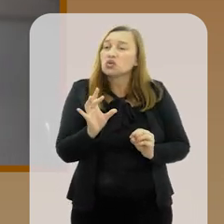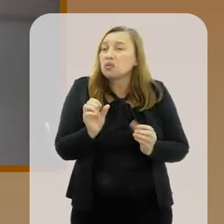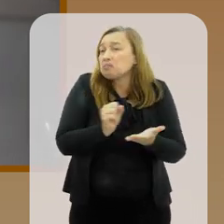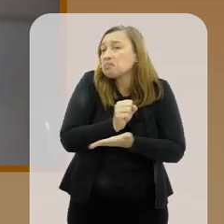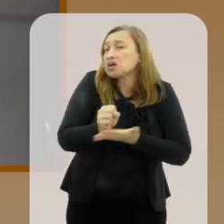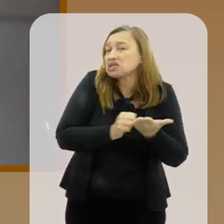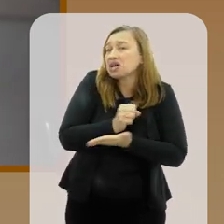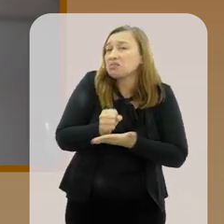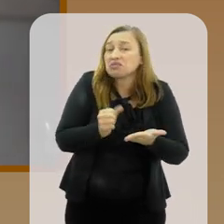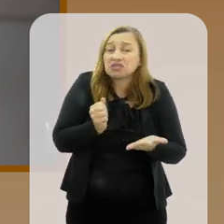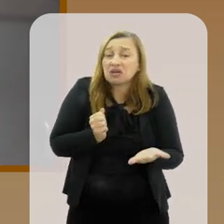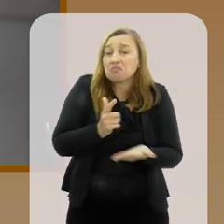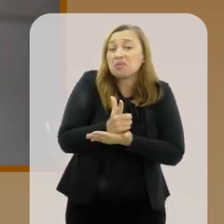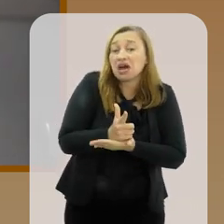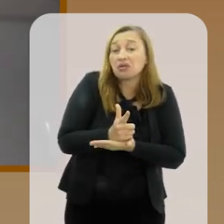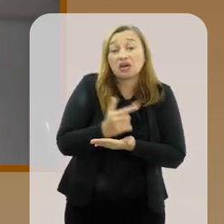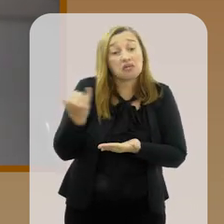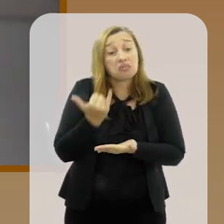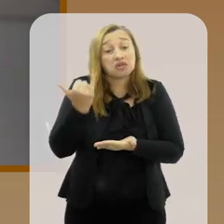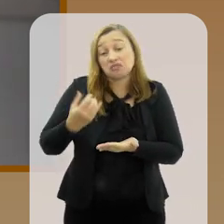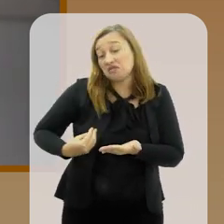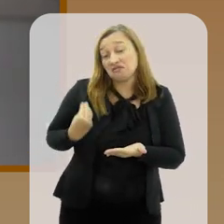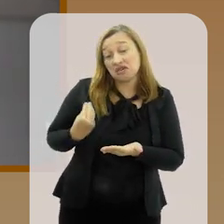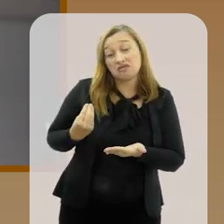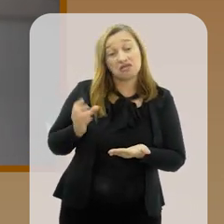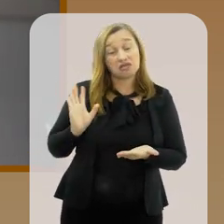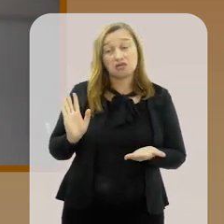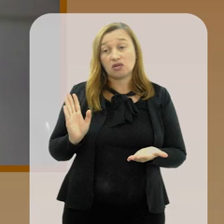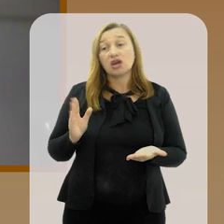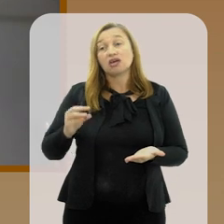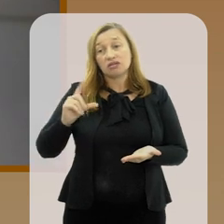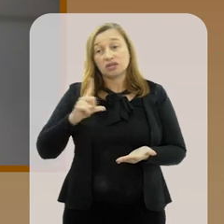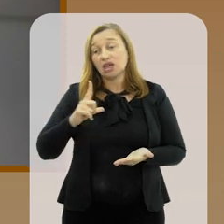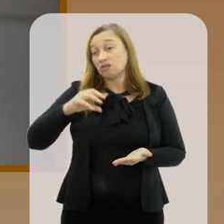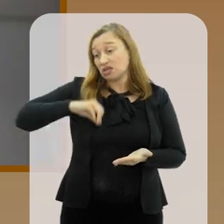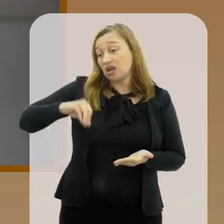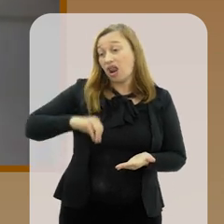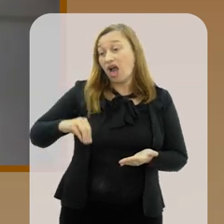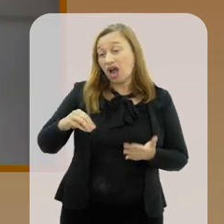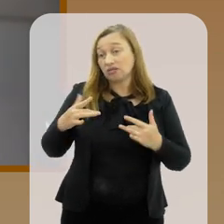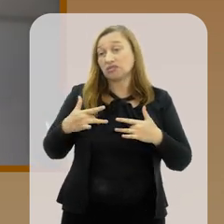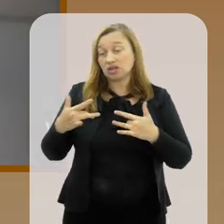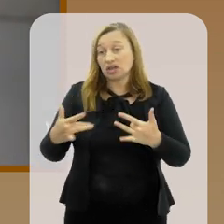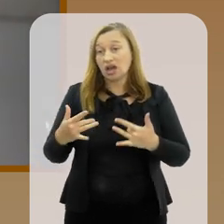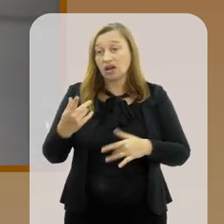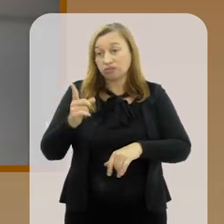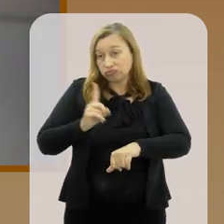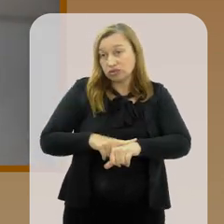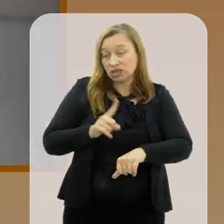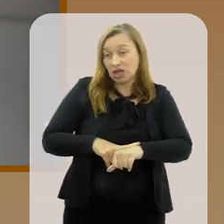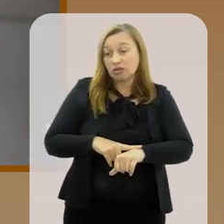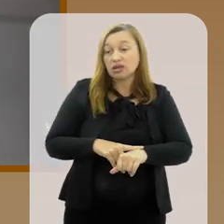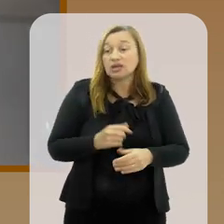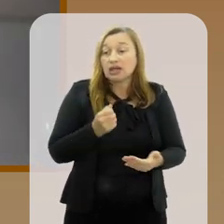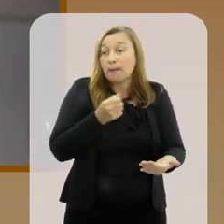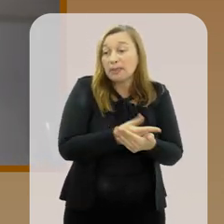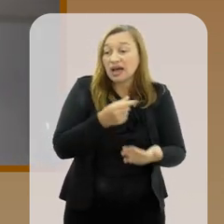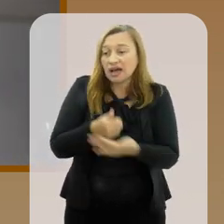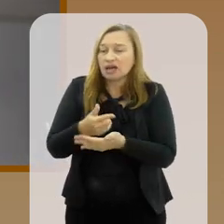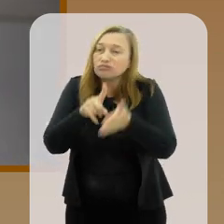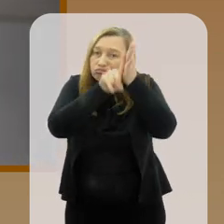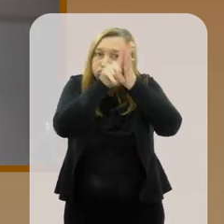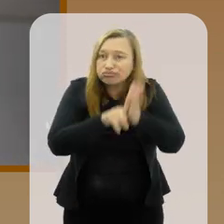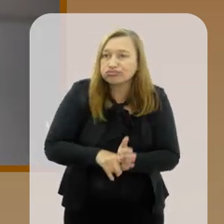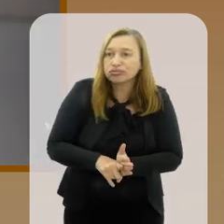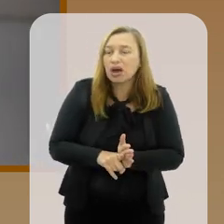você precisa basicamente ser pago o que é necessário para você viver a sua vida você tem um salário e você pode dedicar o seu tempo a isso você está pagando